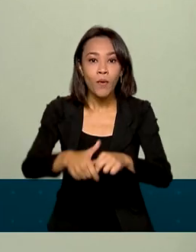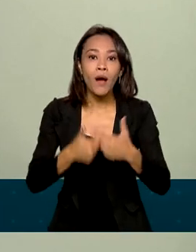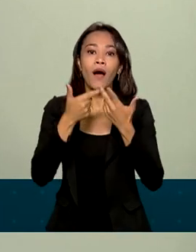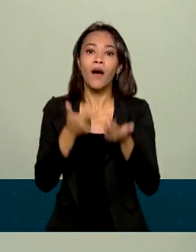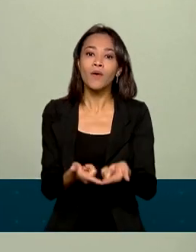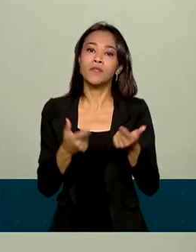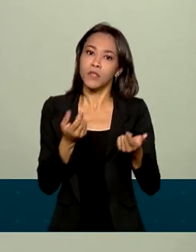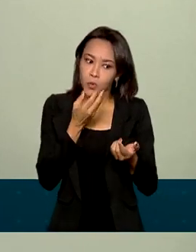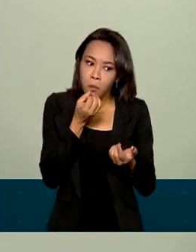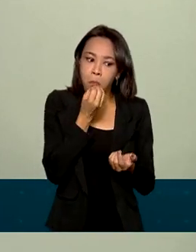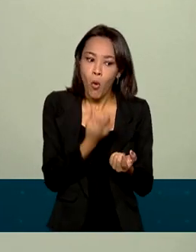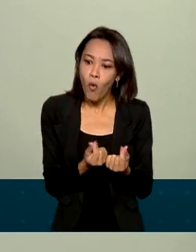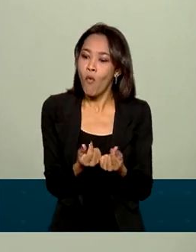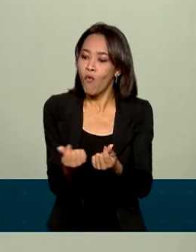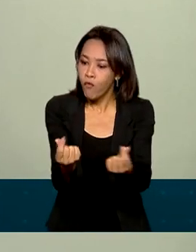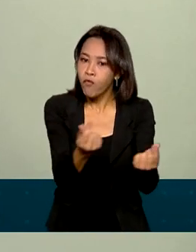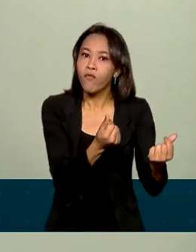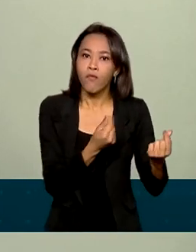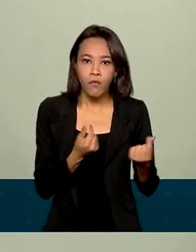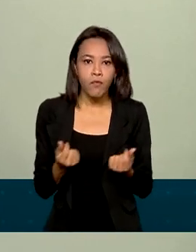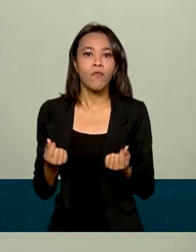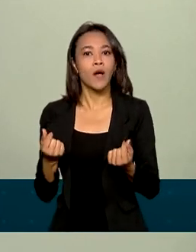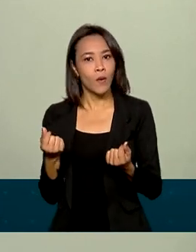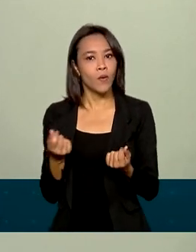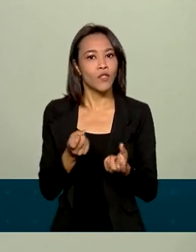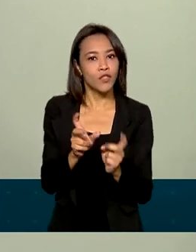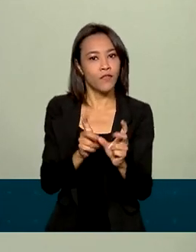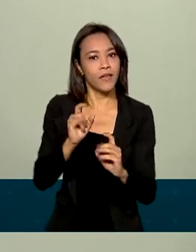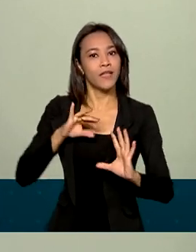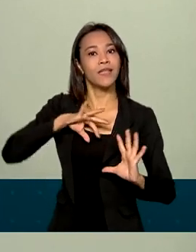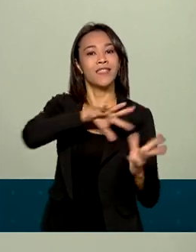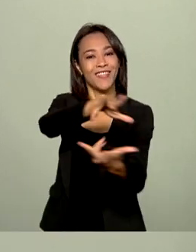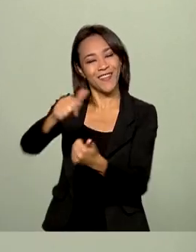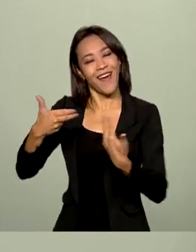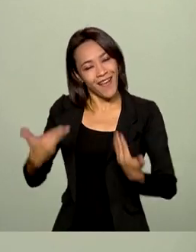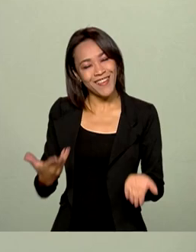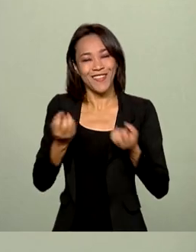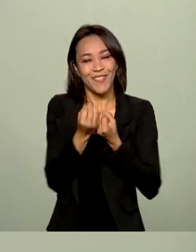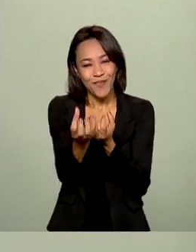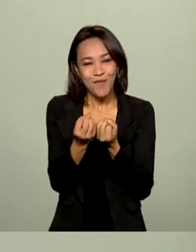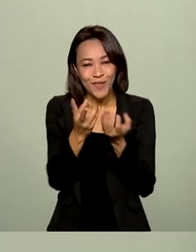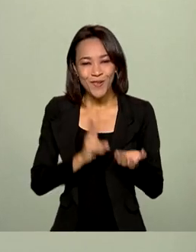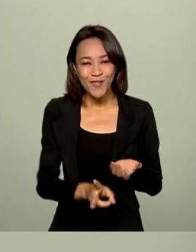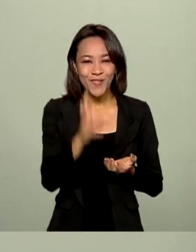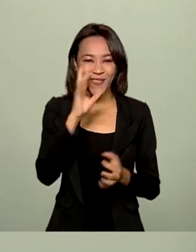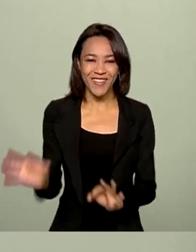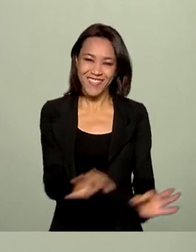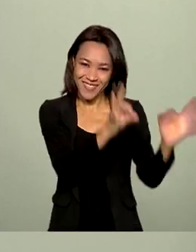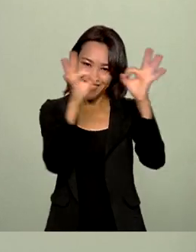preços favoráveis no mercado internacional. Essa é a informação que nós tínhamos para hoje. Continue conosco e tenha um ótimo dia.